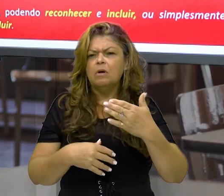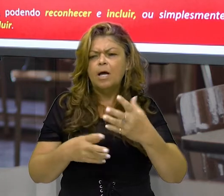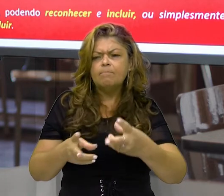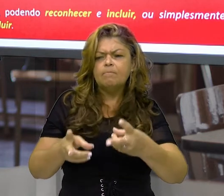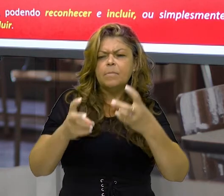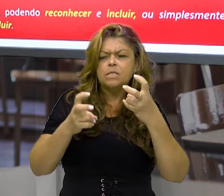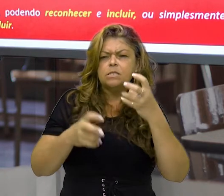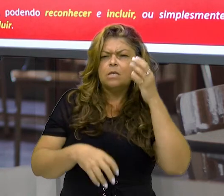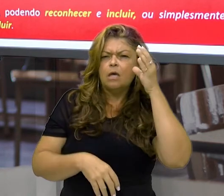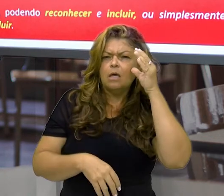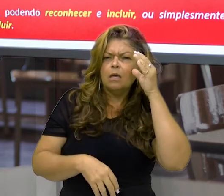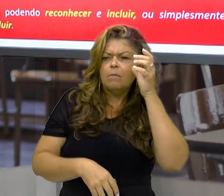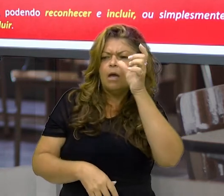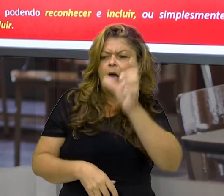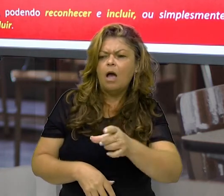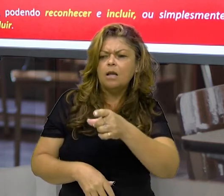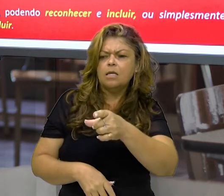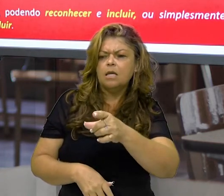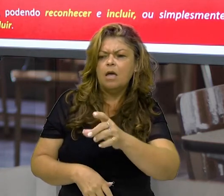quem é feio, quem é bonito,